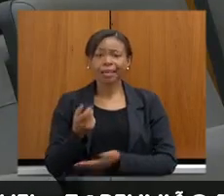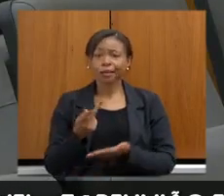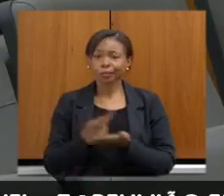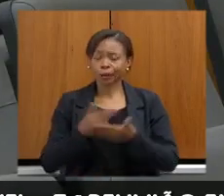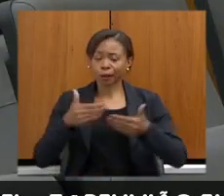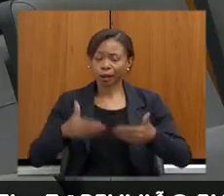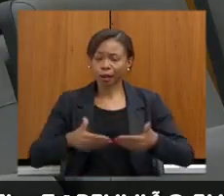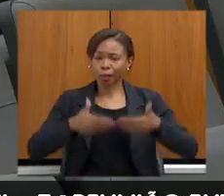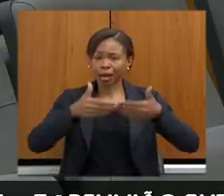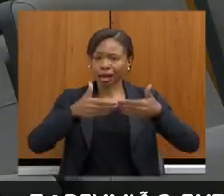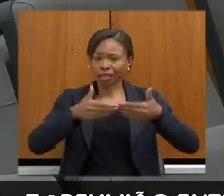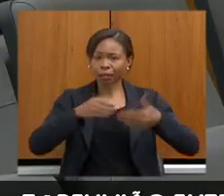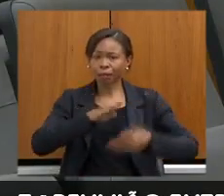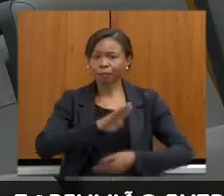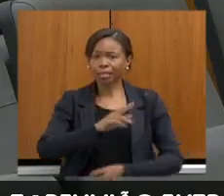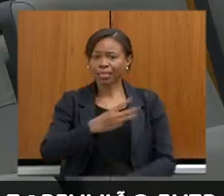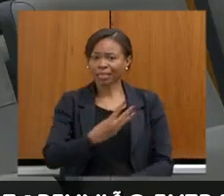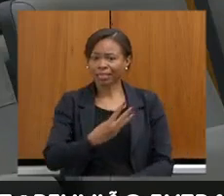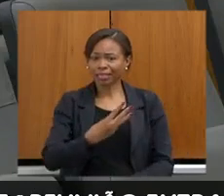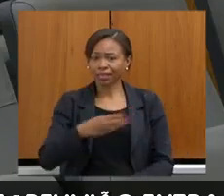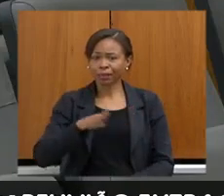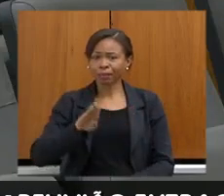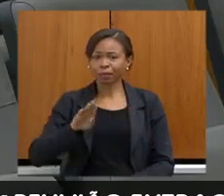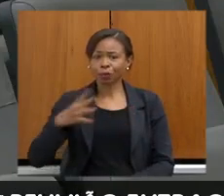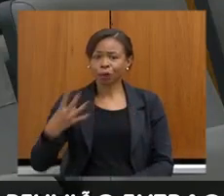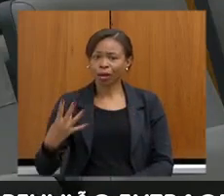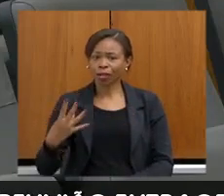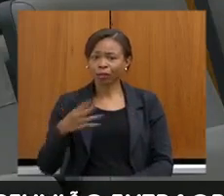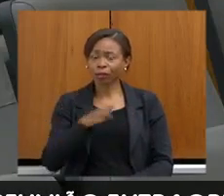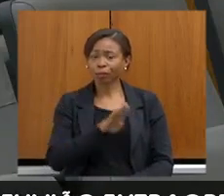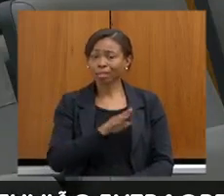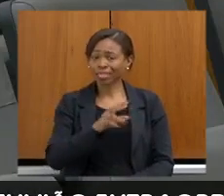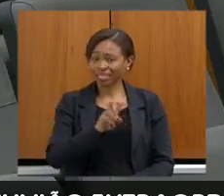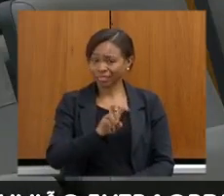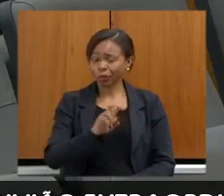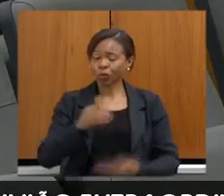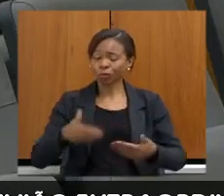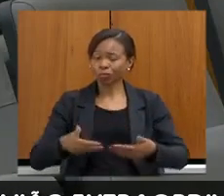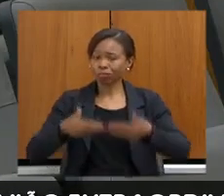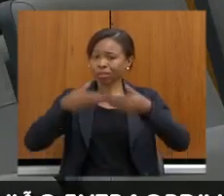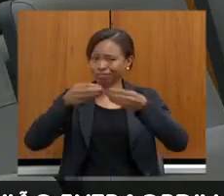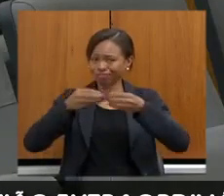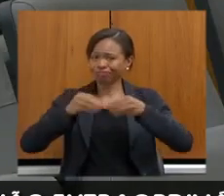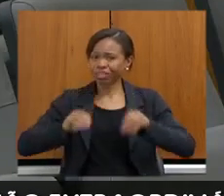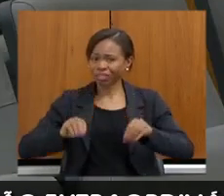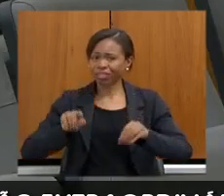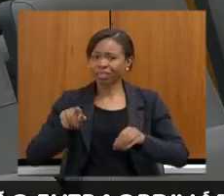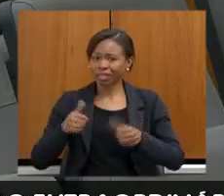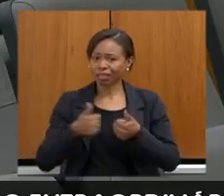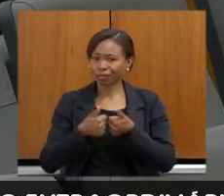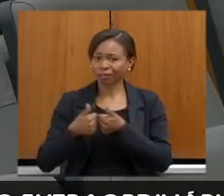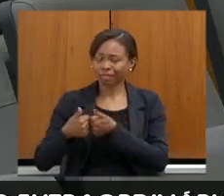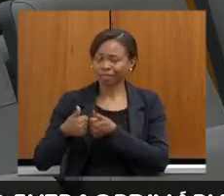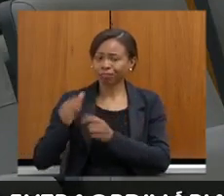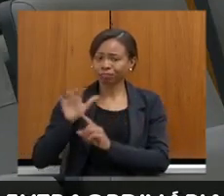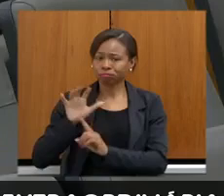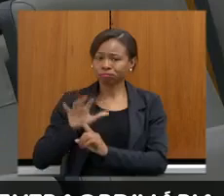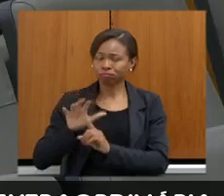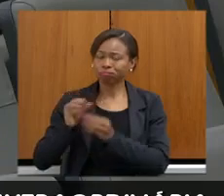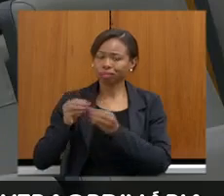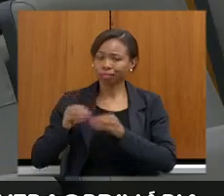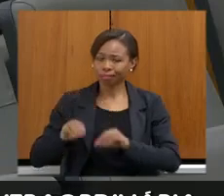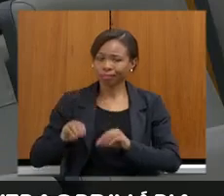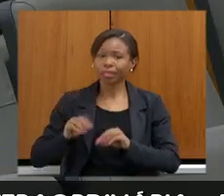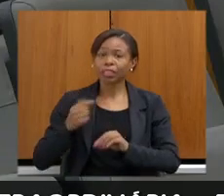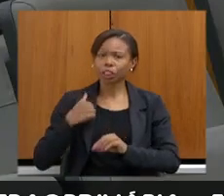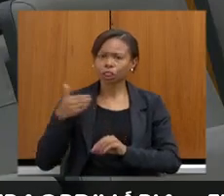B4, B5, já tive outras vezes aqui na casa trazendo soluções práticas para a